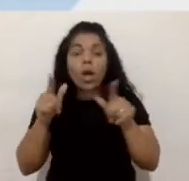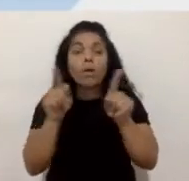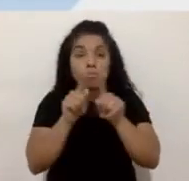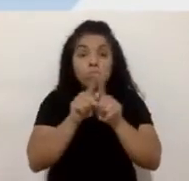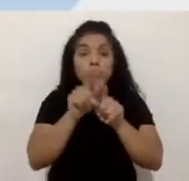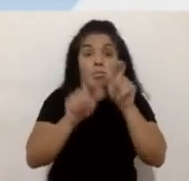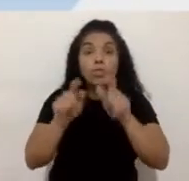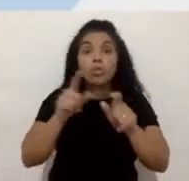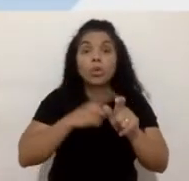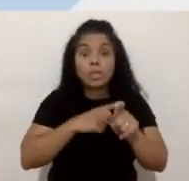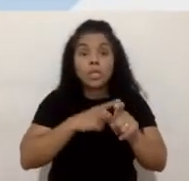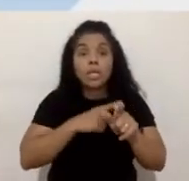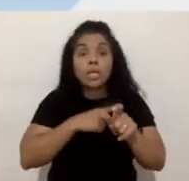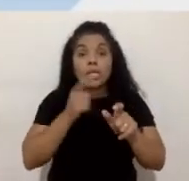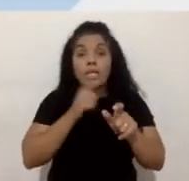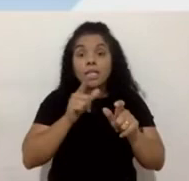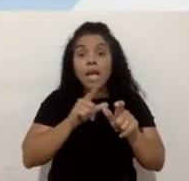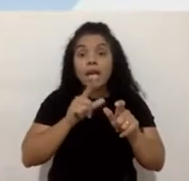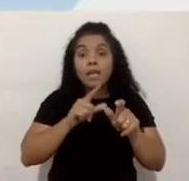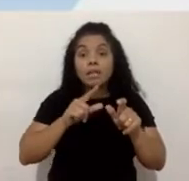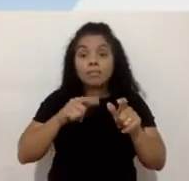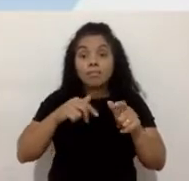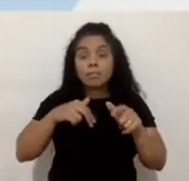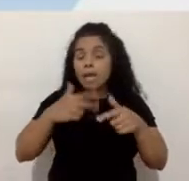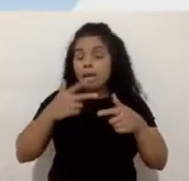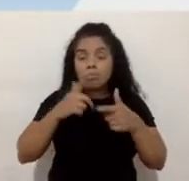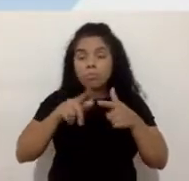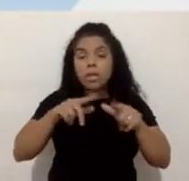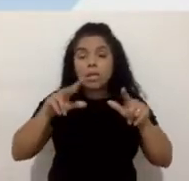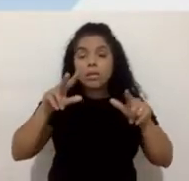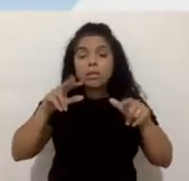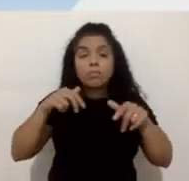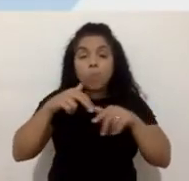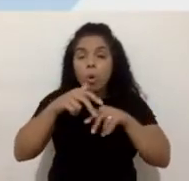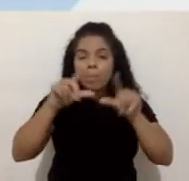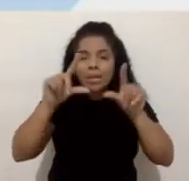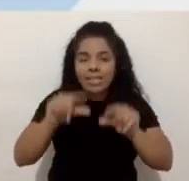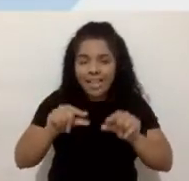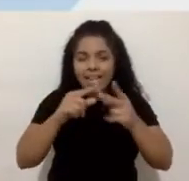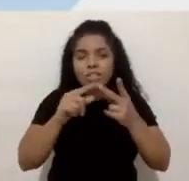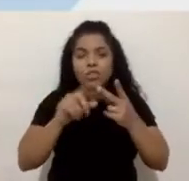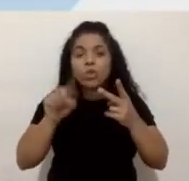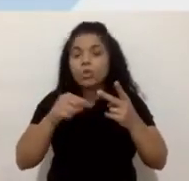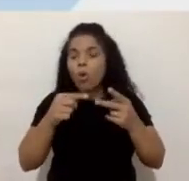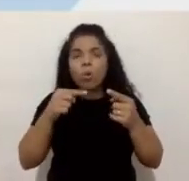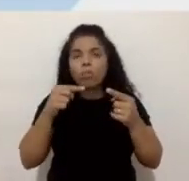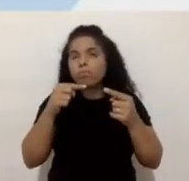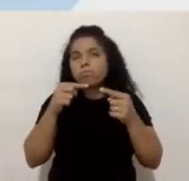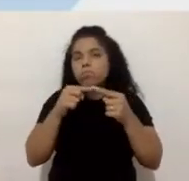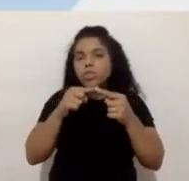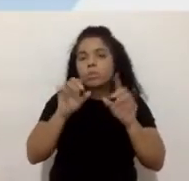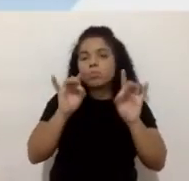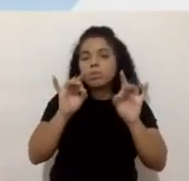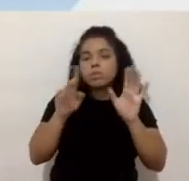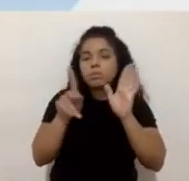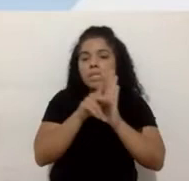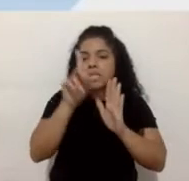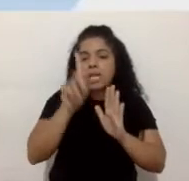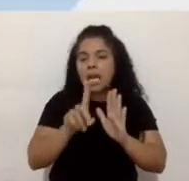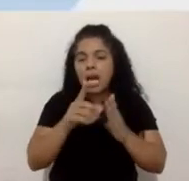mobilidade reduzida, ou algum tipo de necessidade especial, né, devido a algum tipo de deficiência visual,